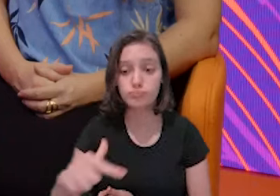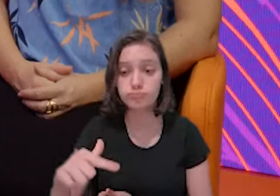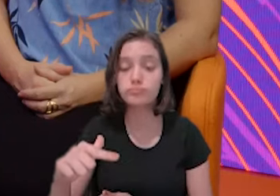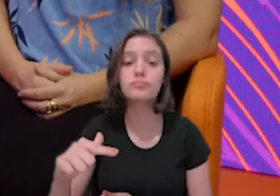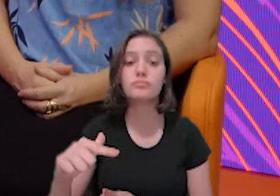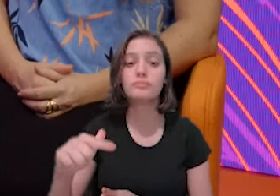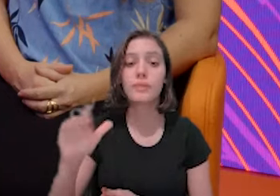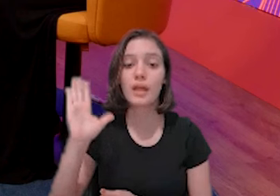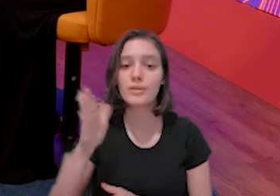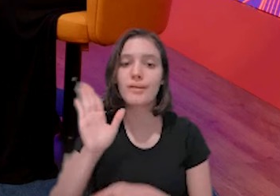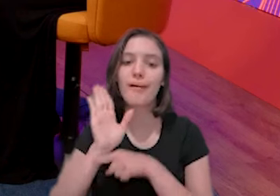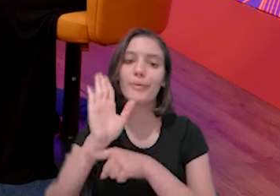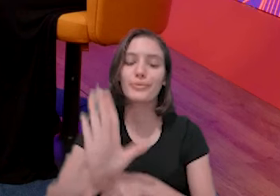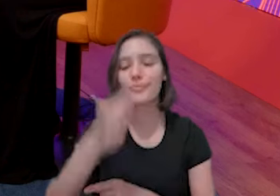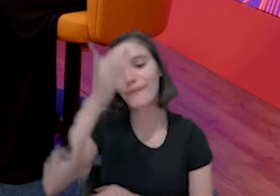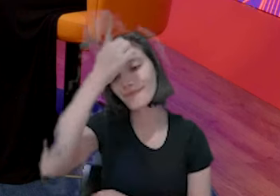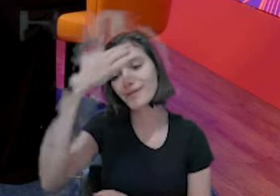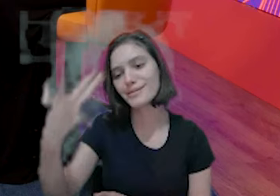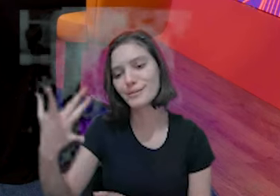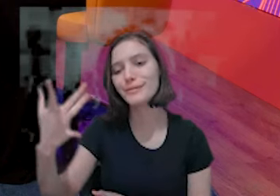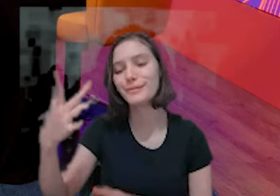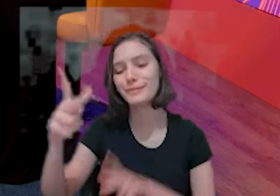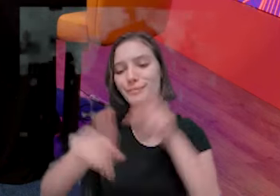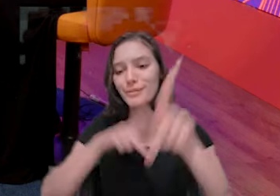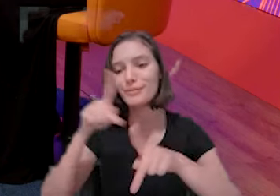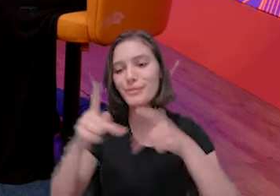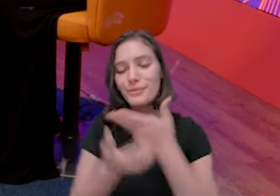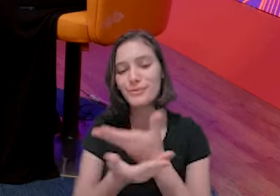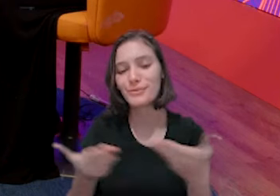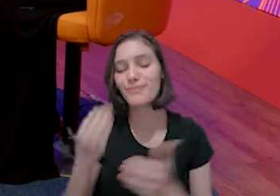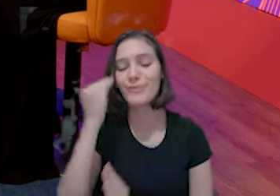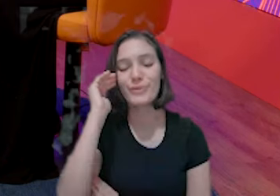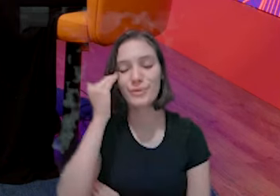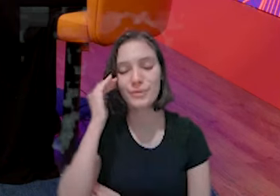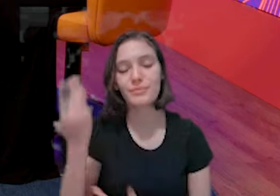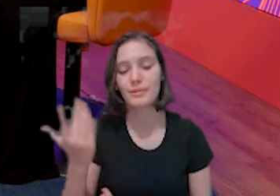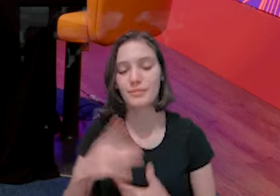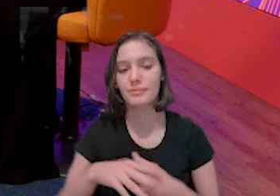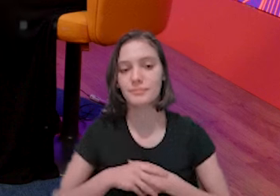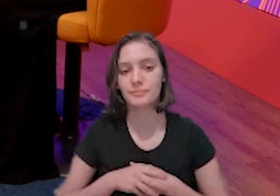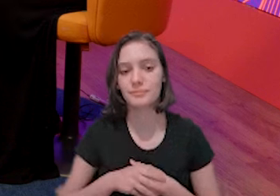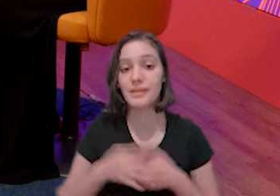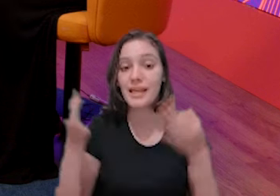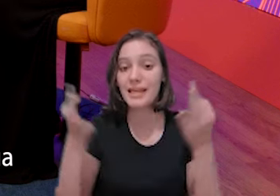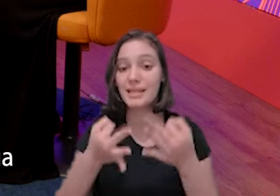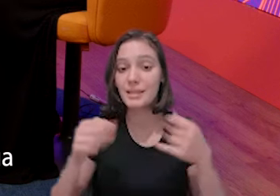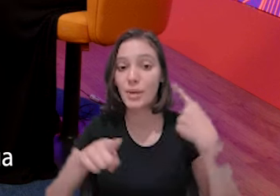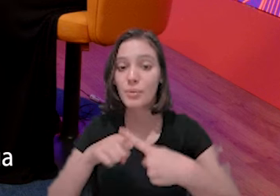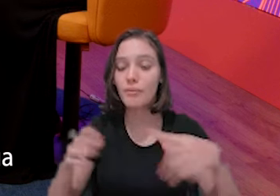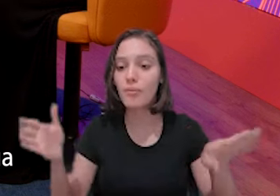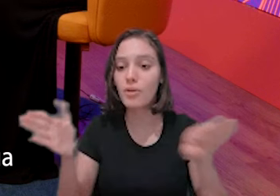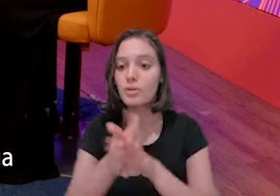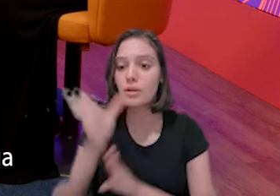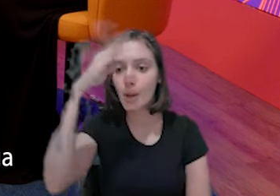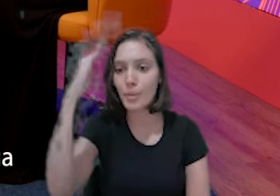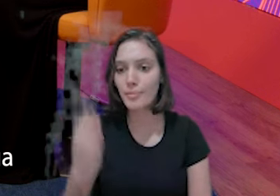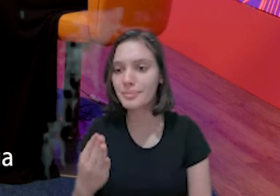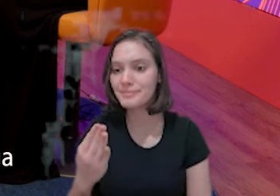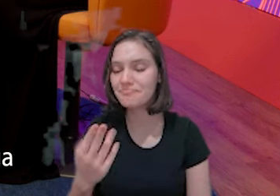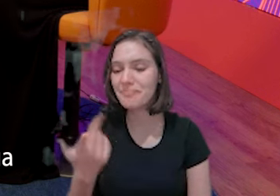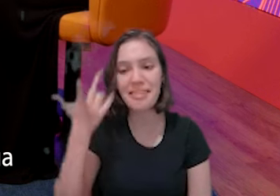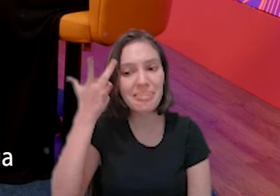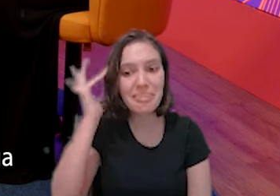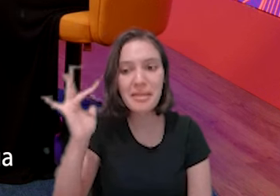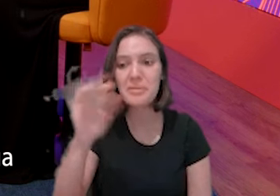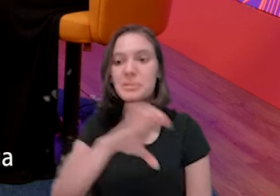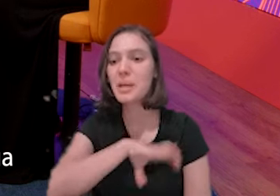da pessoa. Exatamente, porque ele acaba de chegar no Brasil, não fala português, vem com a sua língua de origem. Isso. Então, lá existem pessoas